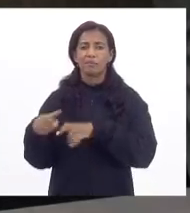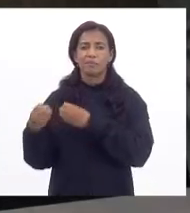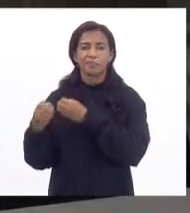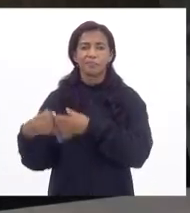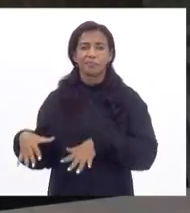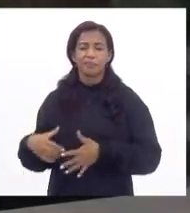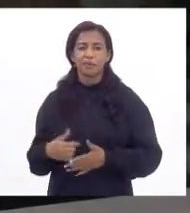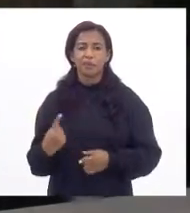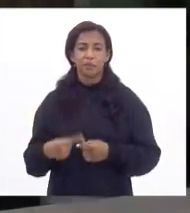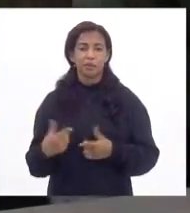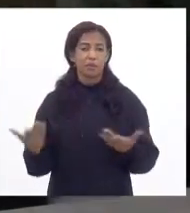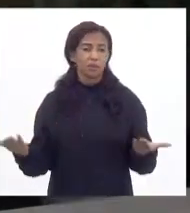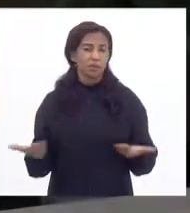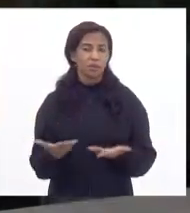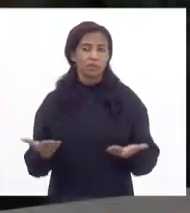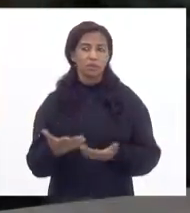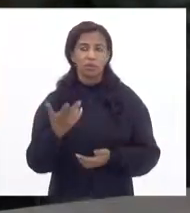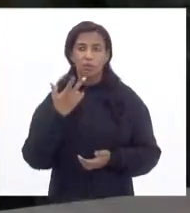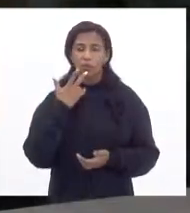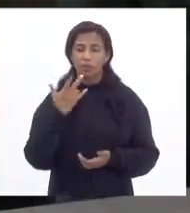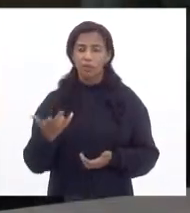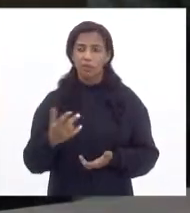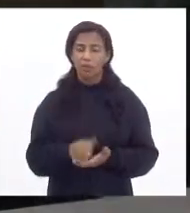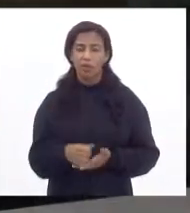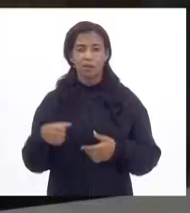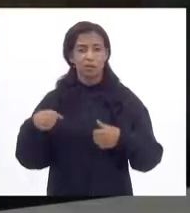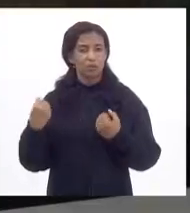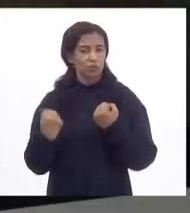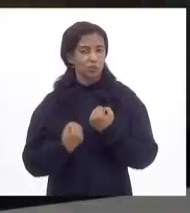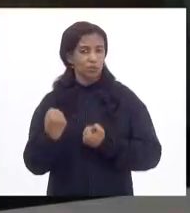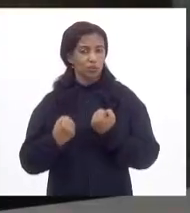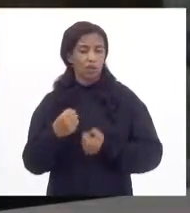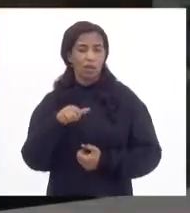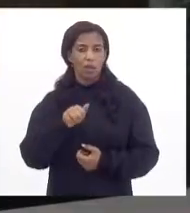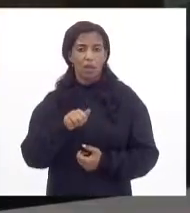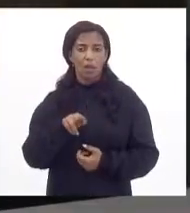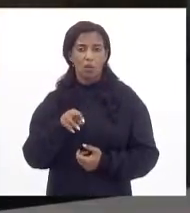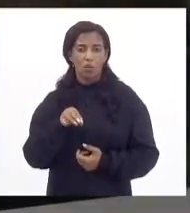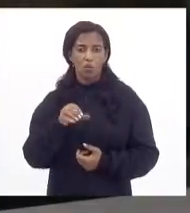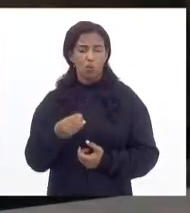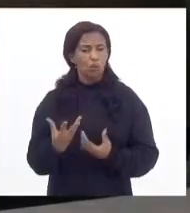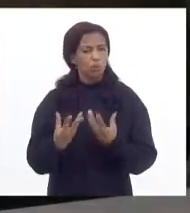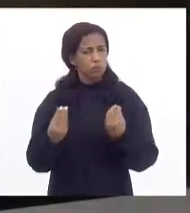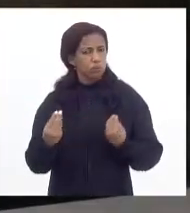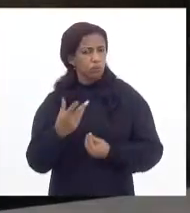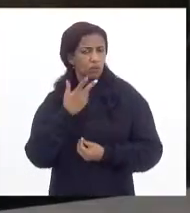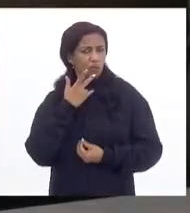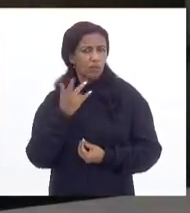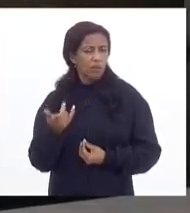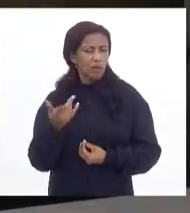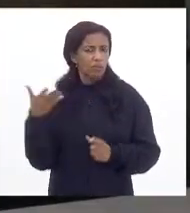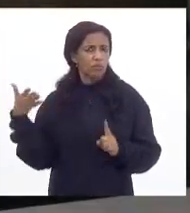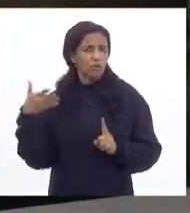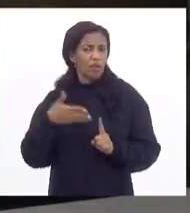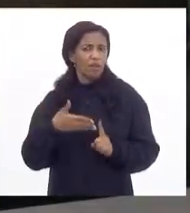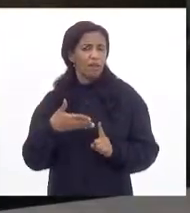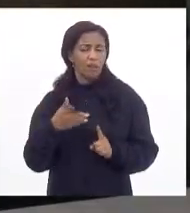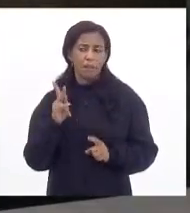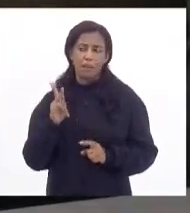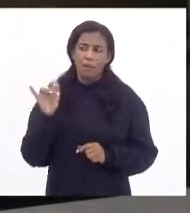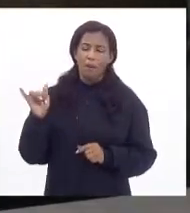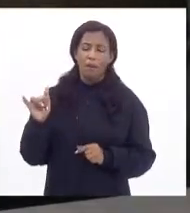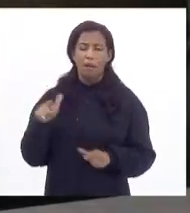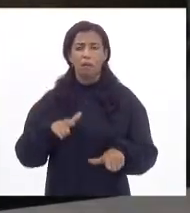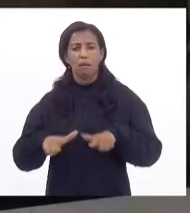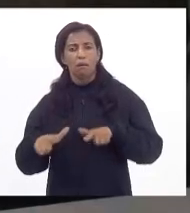Porque hoje, quando falamos dos motoristas autônomos, muitas vezes não falamos de referências como o meu pai, que